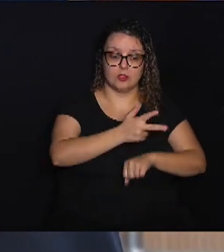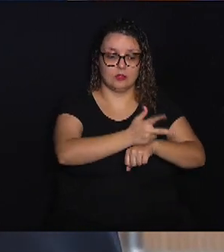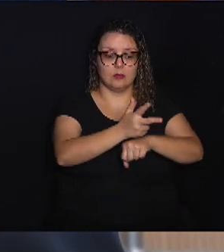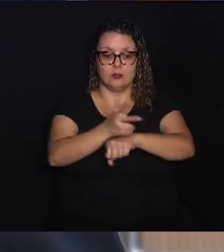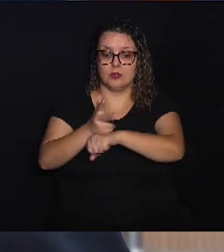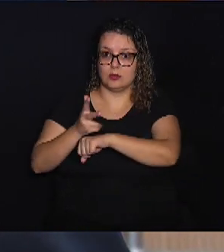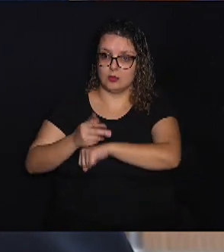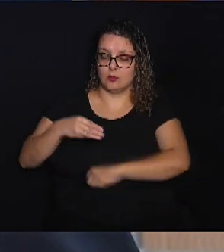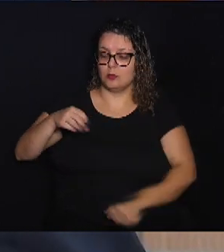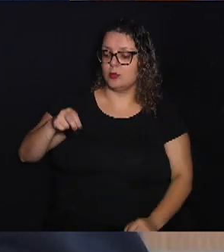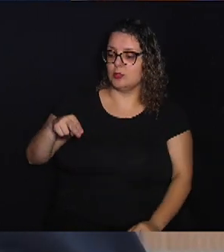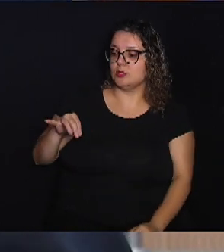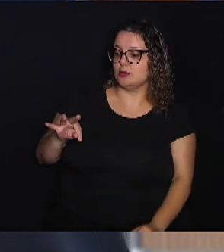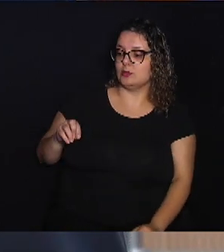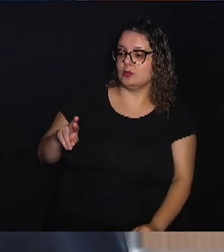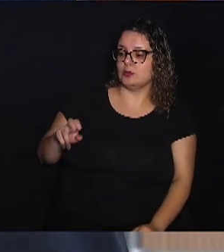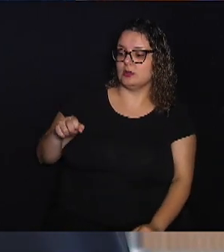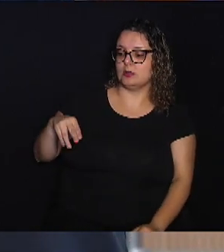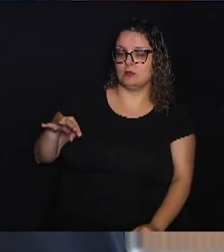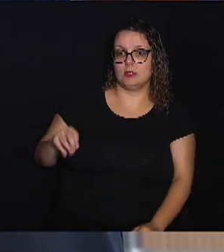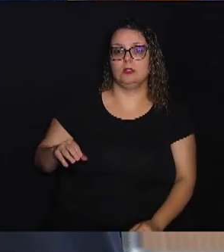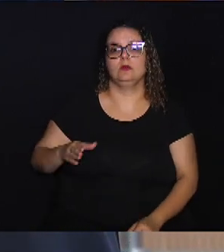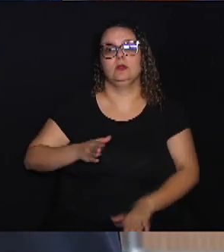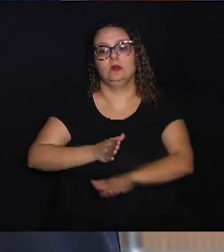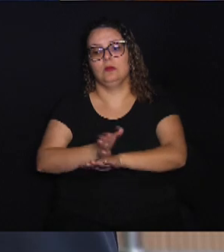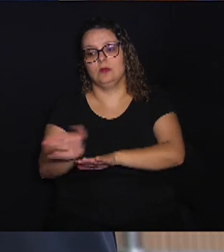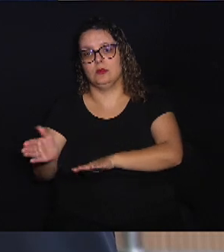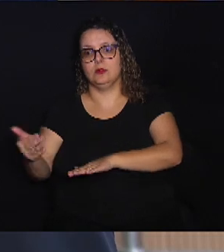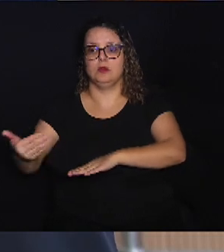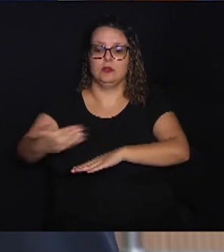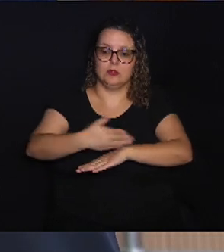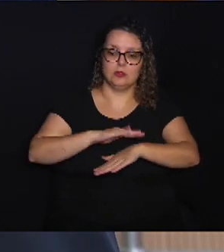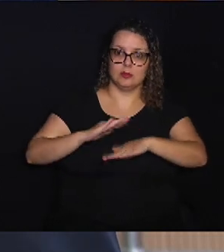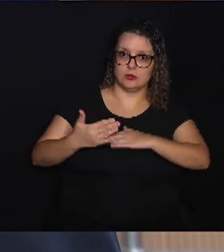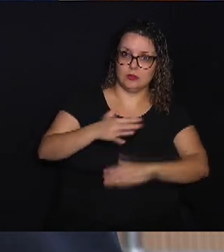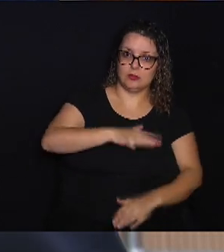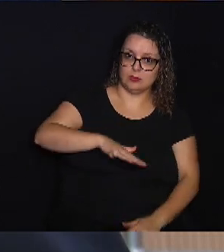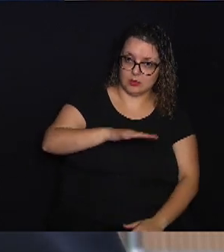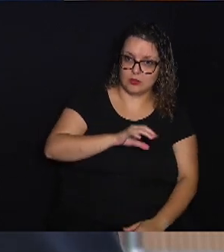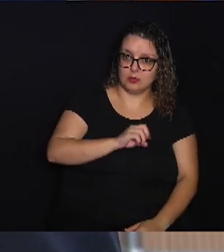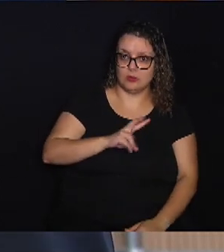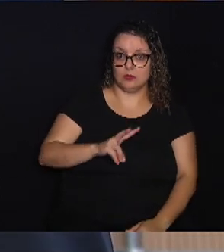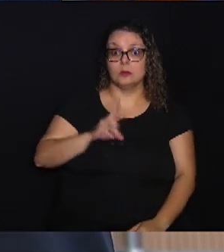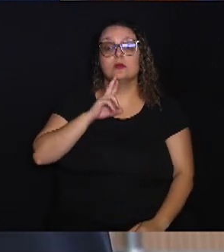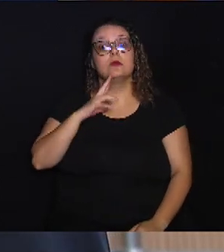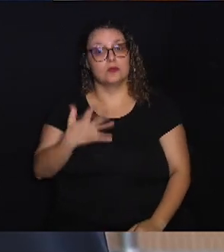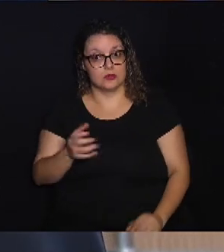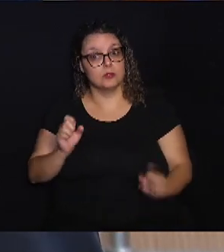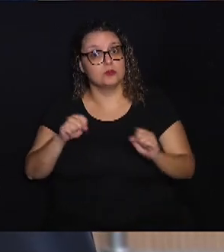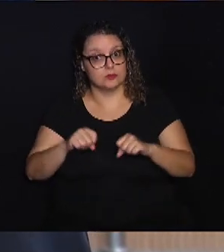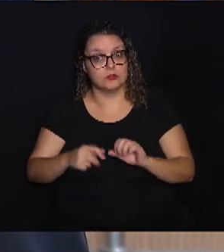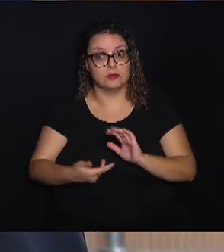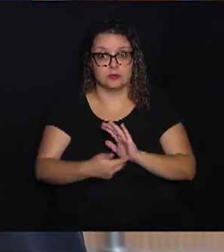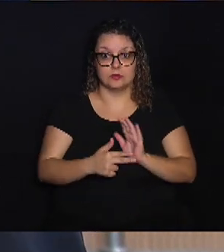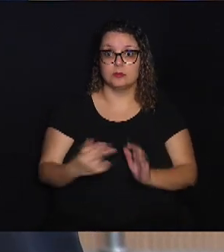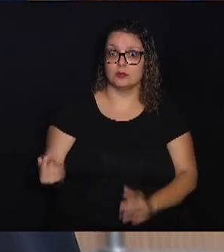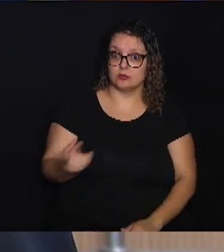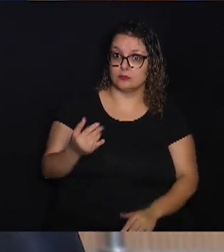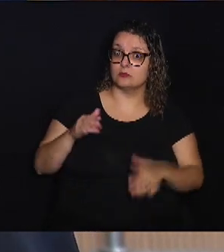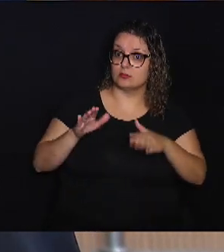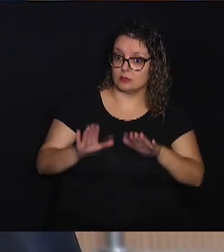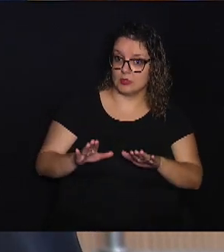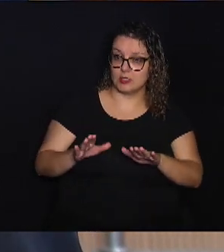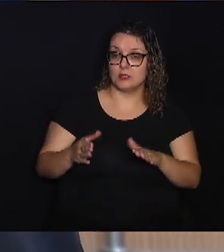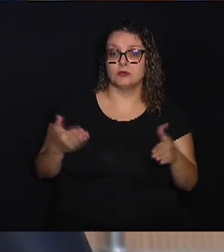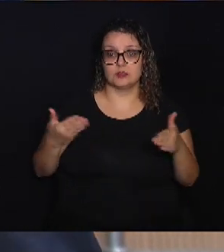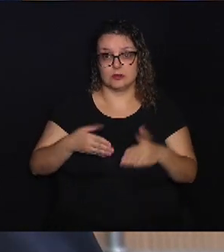monitoramento, foram instaladas em todas as entradas e saídas do Distrito do Ouro Verde, e elas têm dado resultado significativo, mas com o